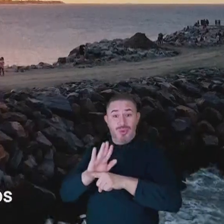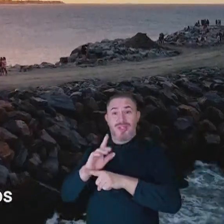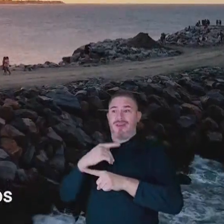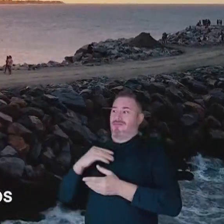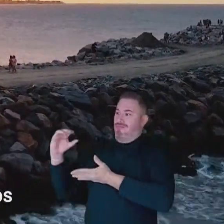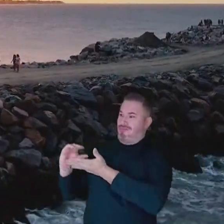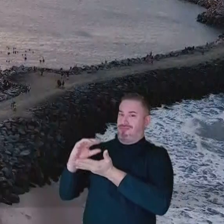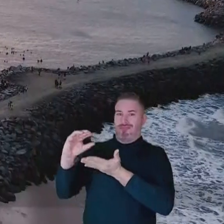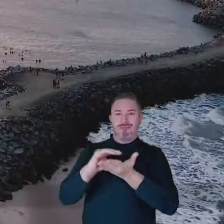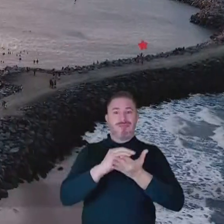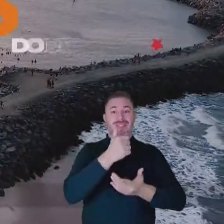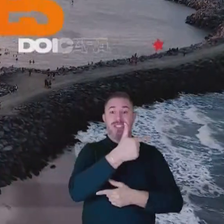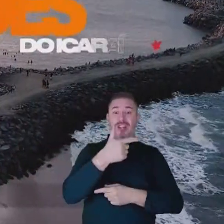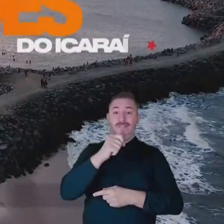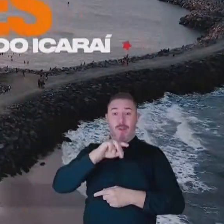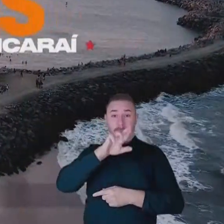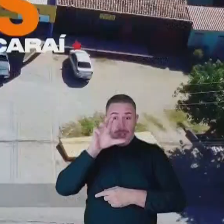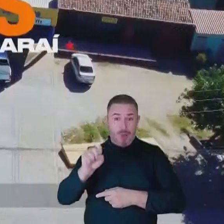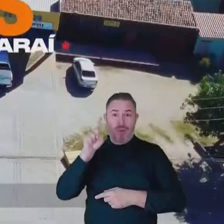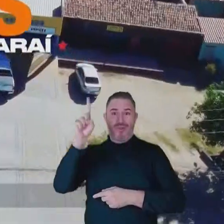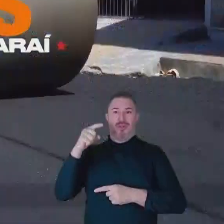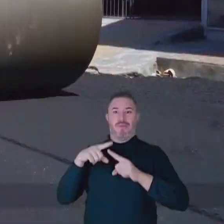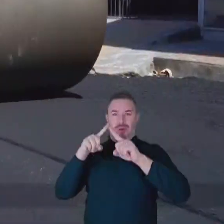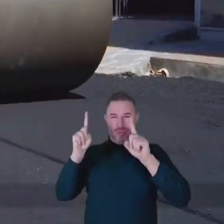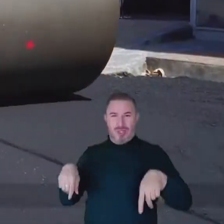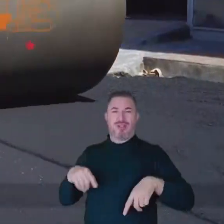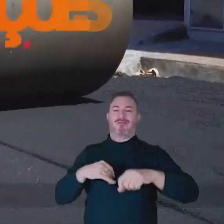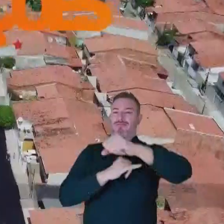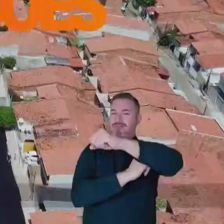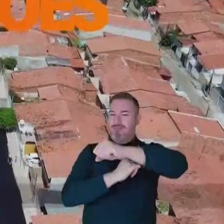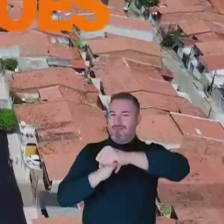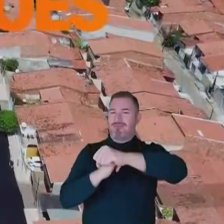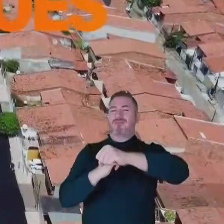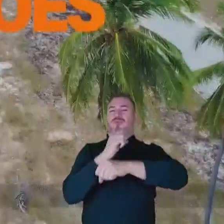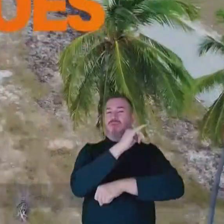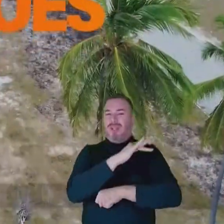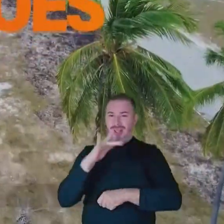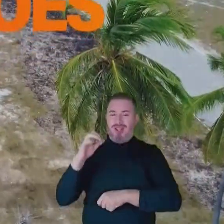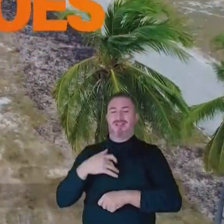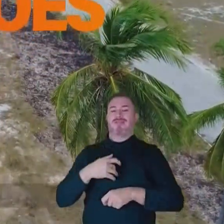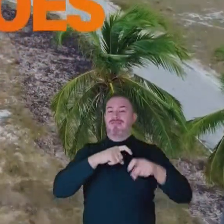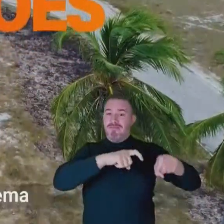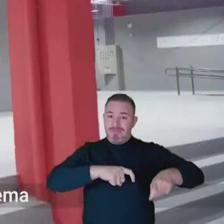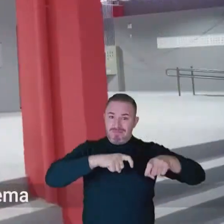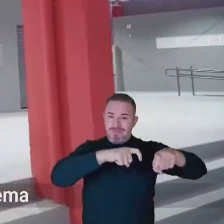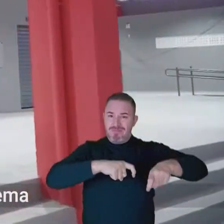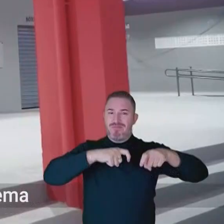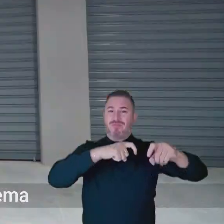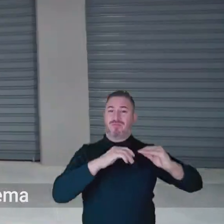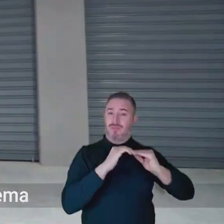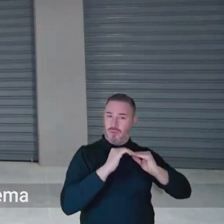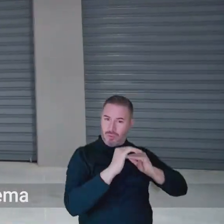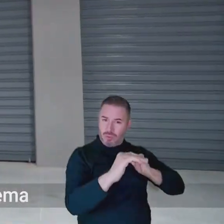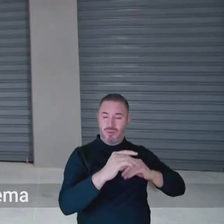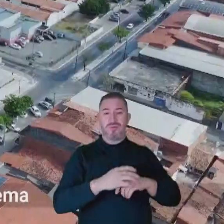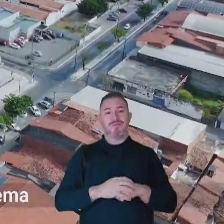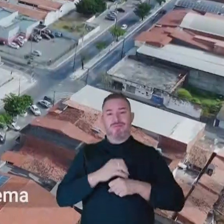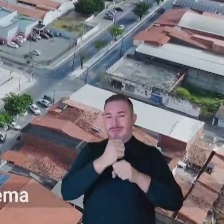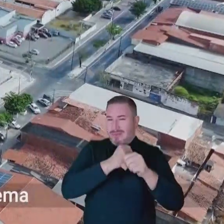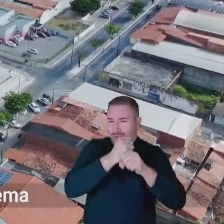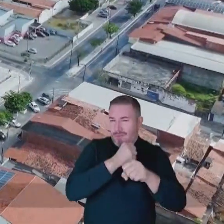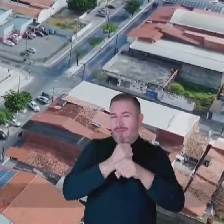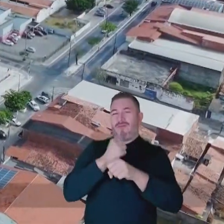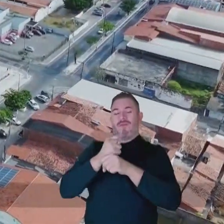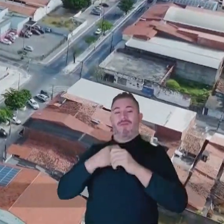em projetos, como os espigões do Icaraí, os programas de pavimentação urbana e rural e as reformas dos mercados da